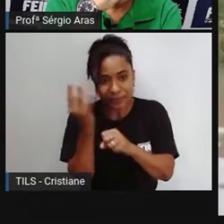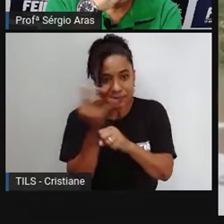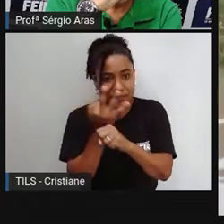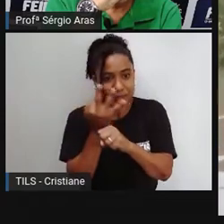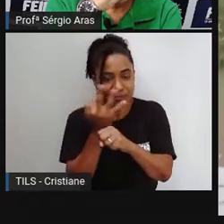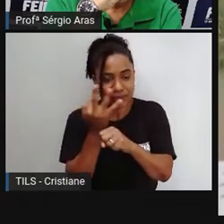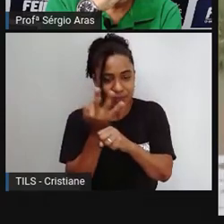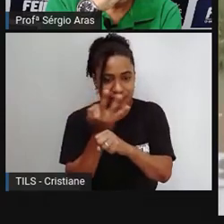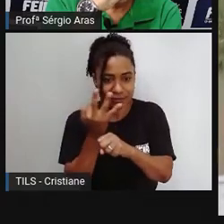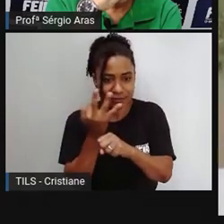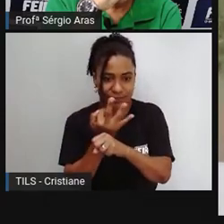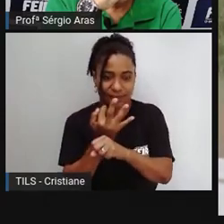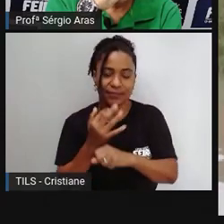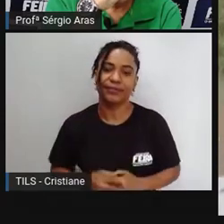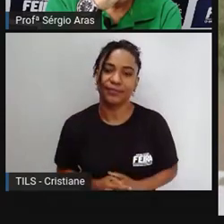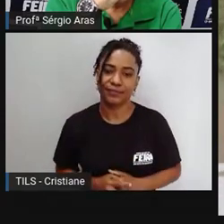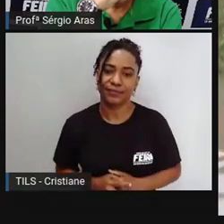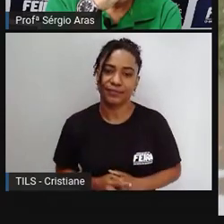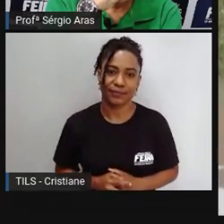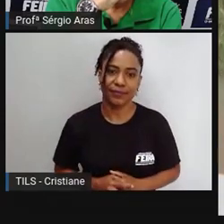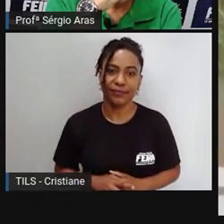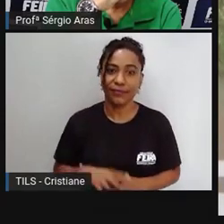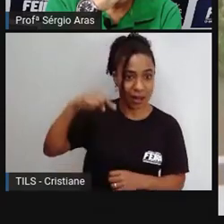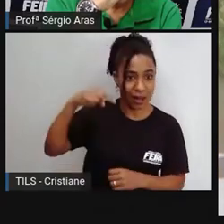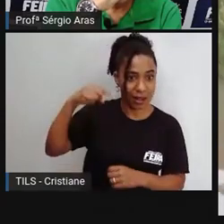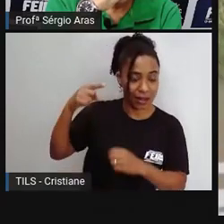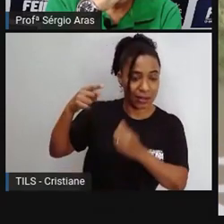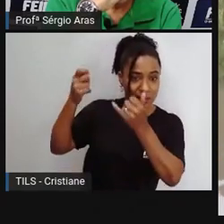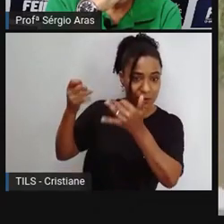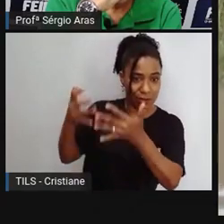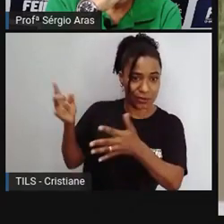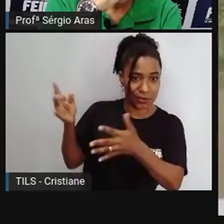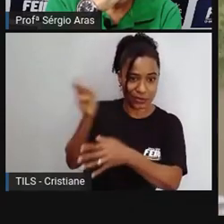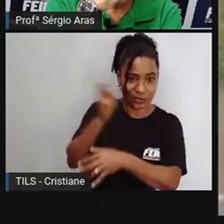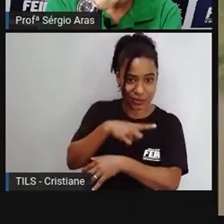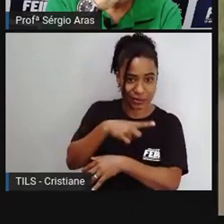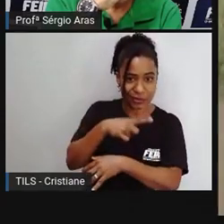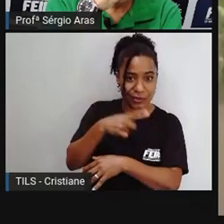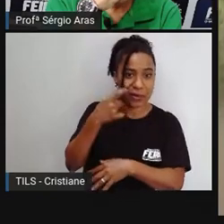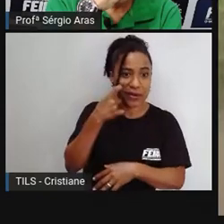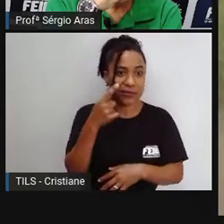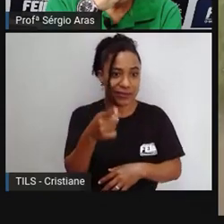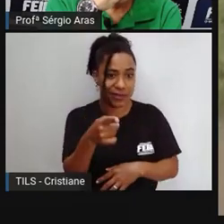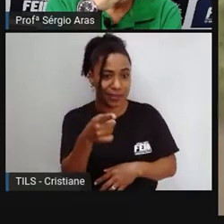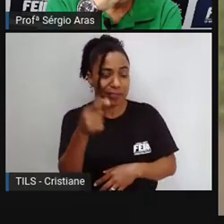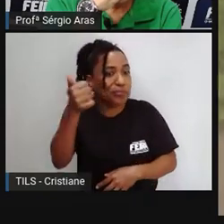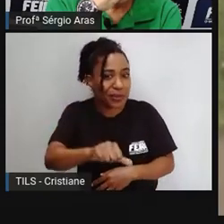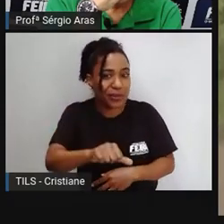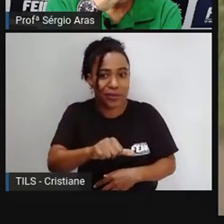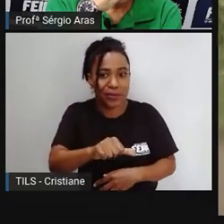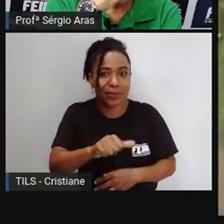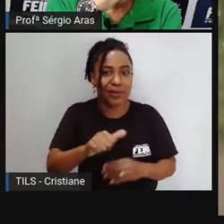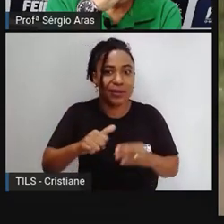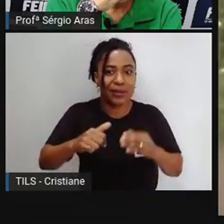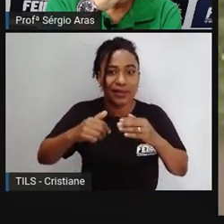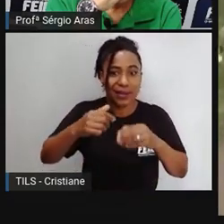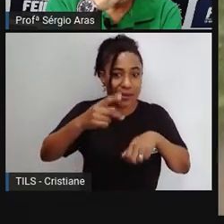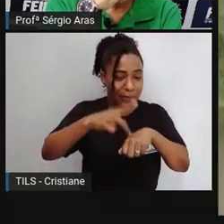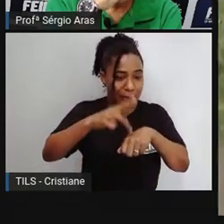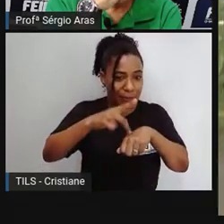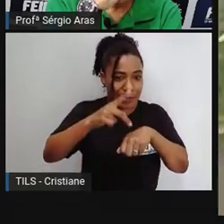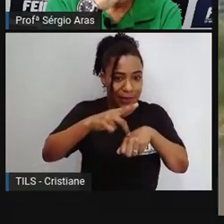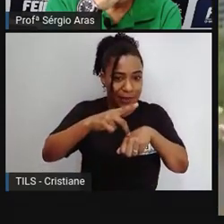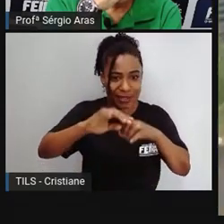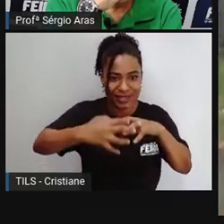difícil nessa outra rua é ainda pior eu tô caminhando aqui por cima dessas pedras que foi um improviso que os moradores acharam mas eu só